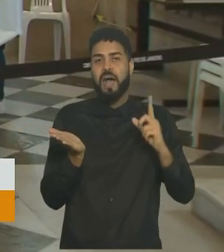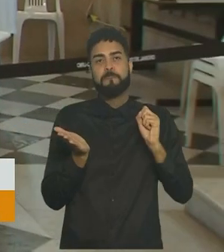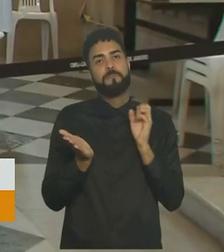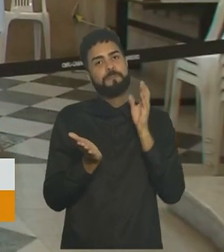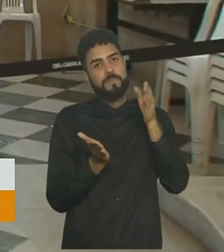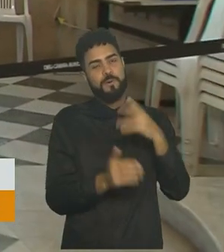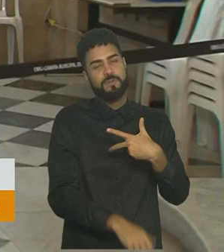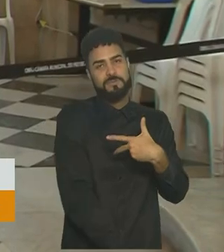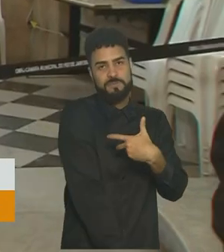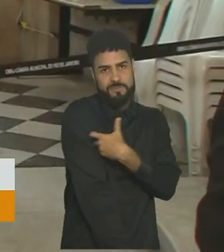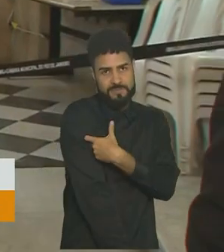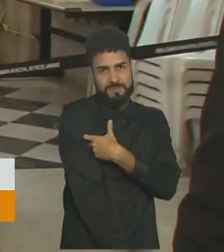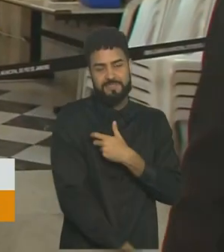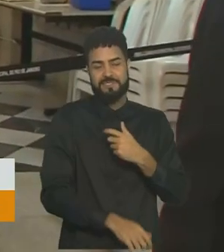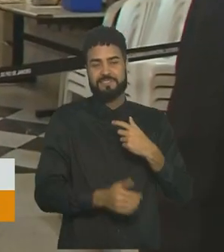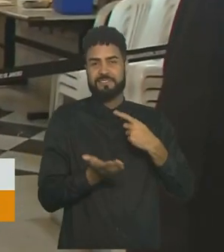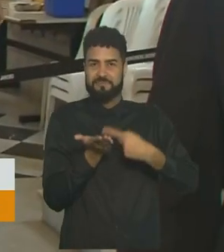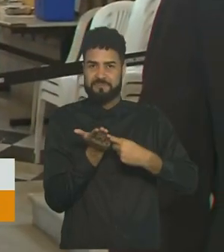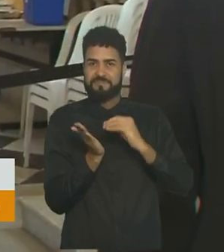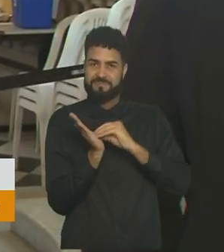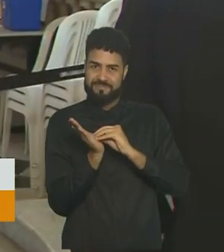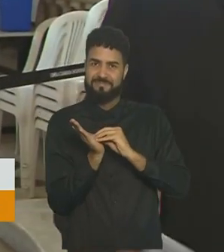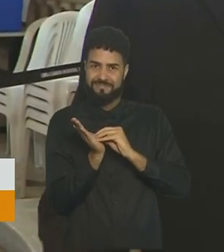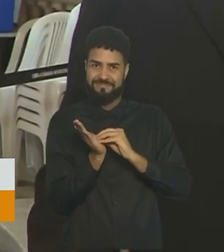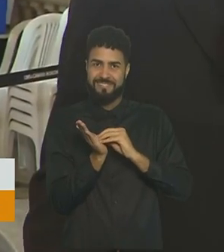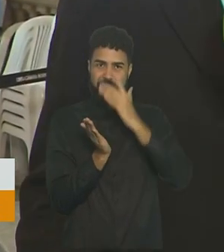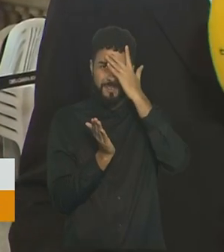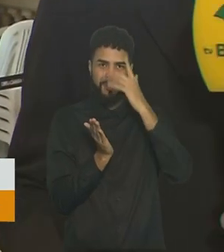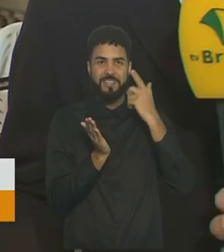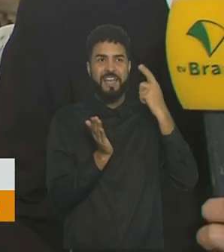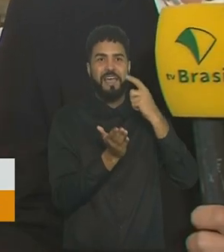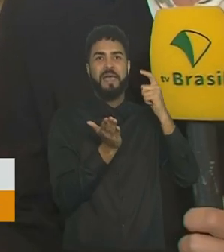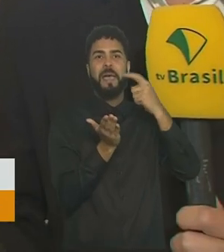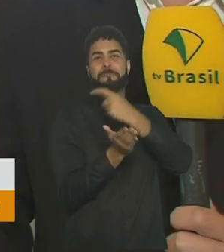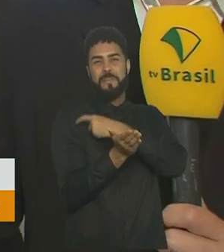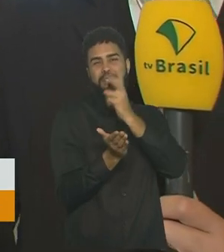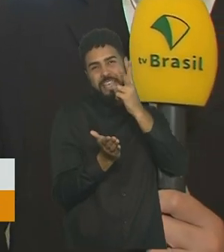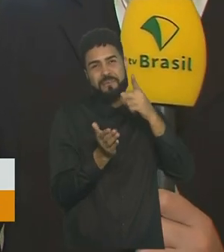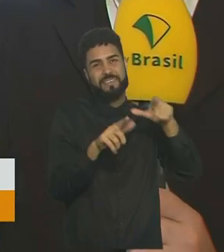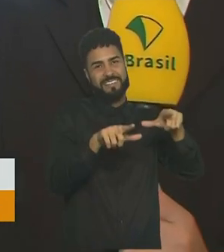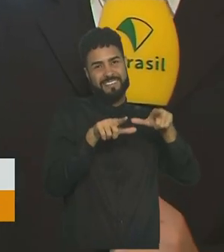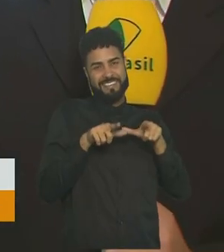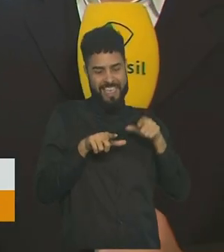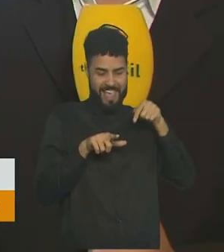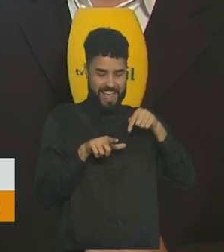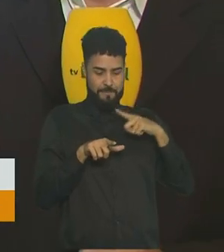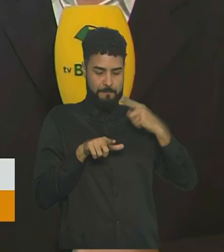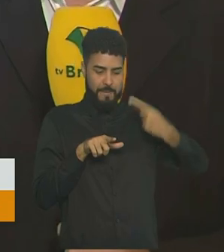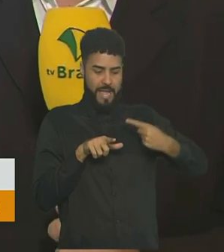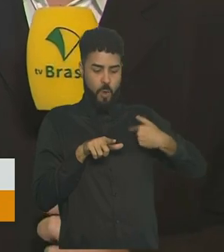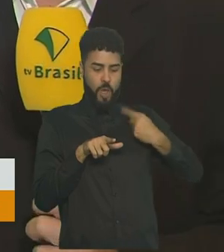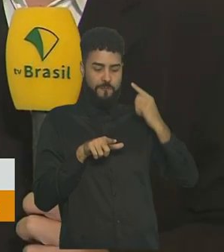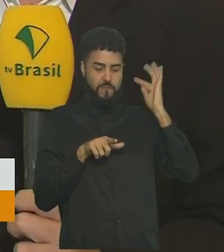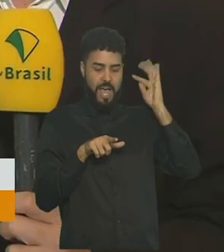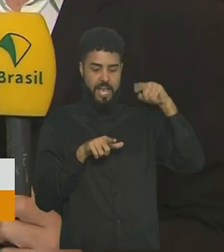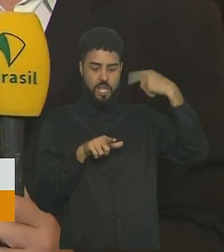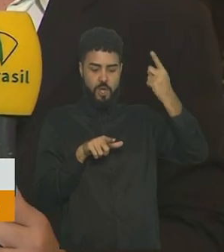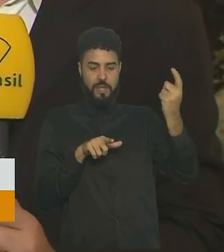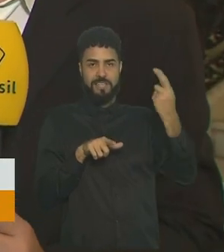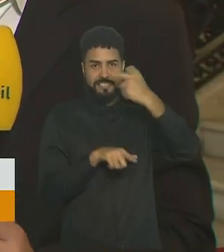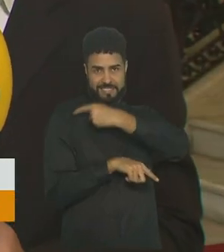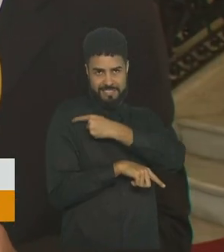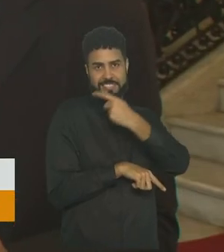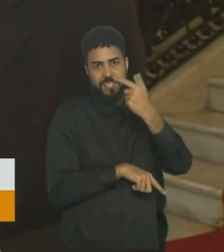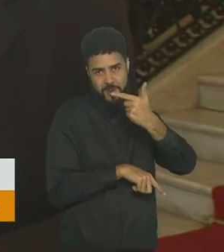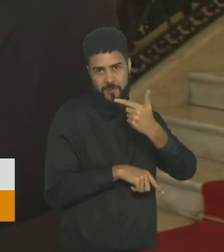que está previsto no cartão de vacinação. Quando a pessoa recebe a primeira dose, já vem com aquela data para saber o dia exato para receber a